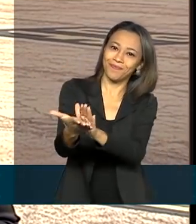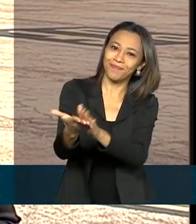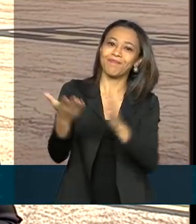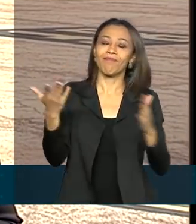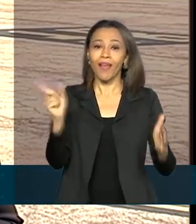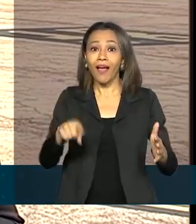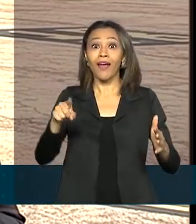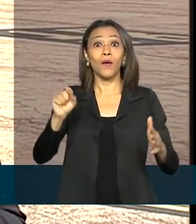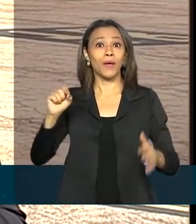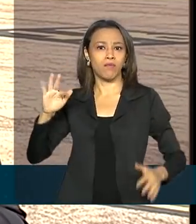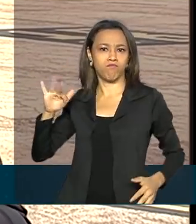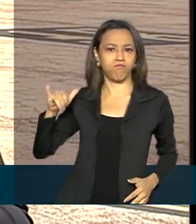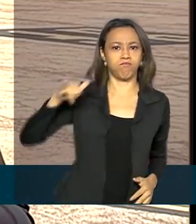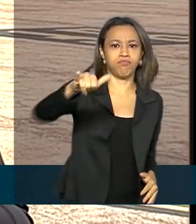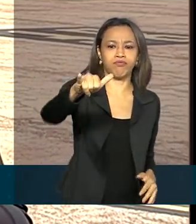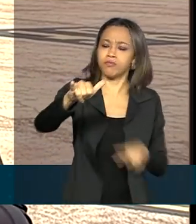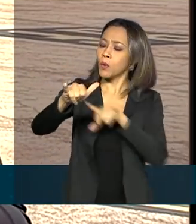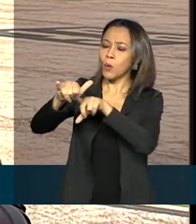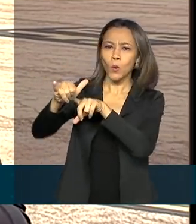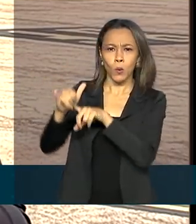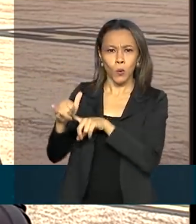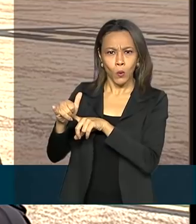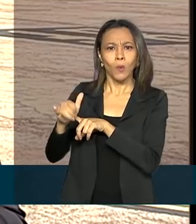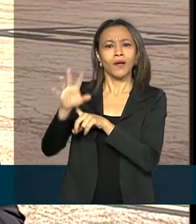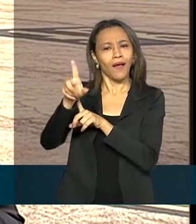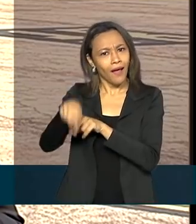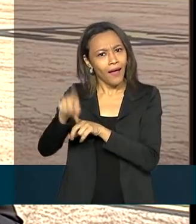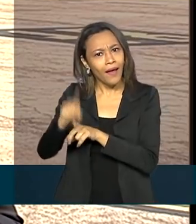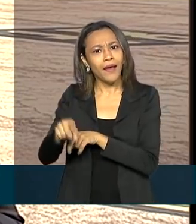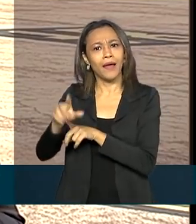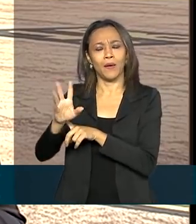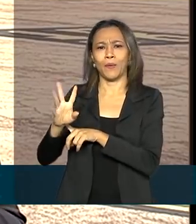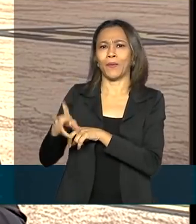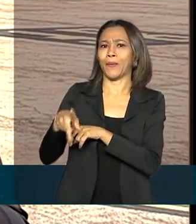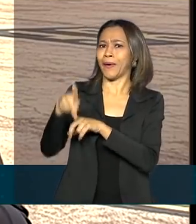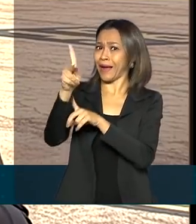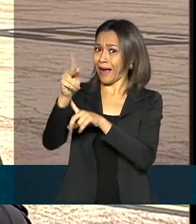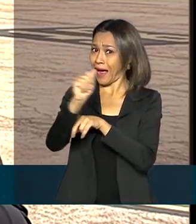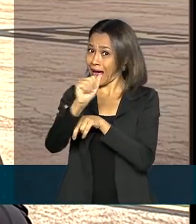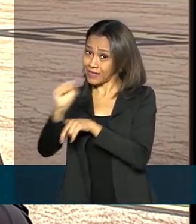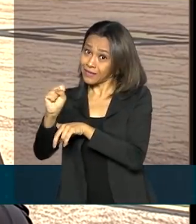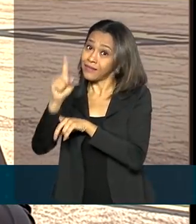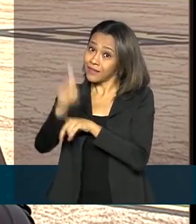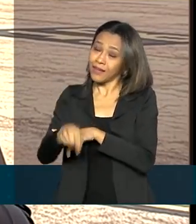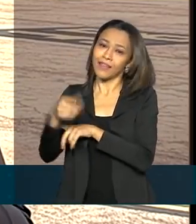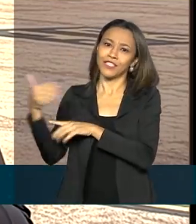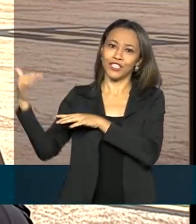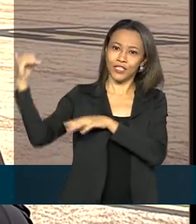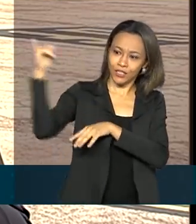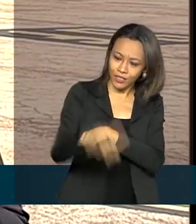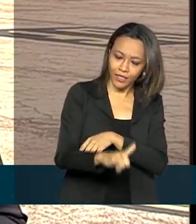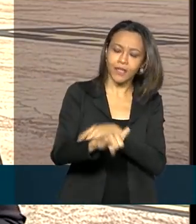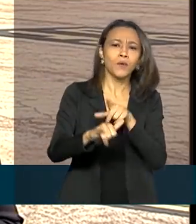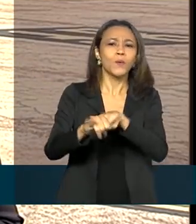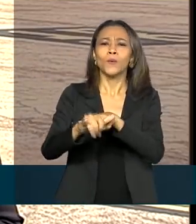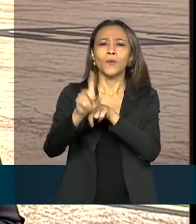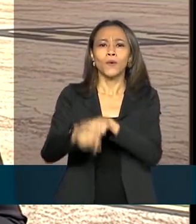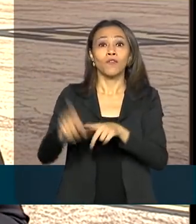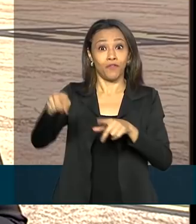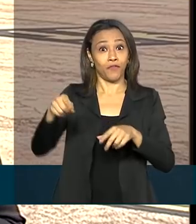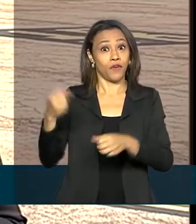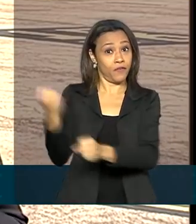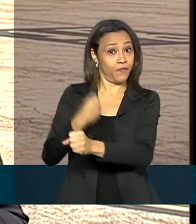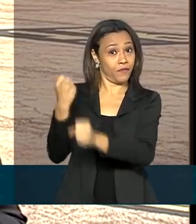lançamento de um caça, o Gripen. Esse é o primeiro caça de 36 aeronaves que chegam aqui no país. Ele foi fabricado na Suécia com a